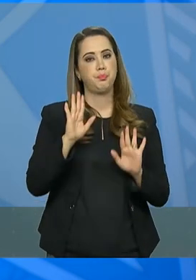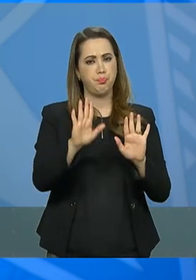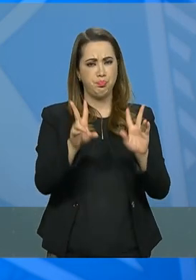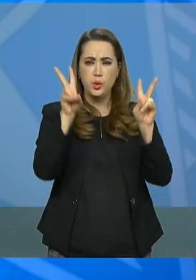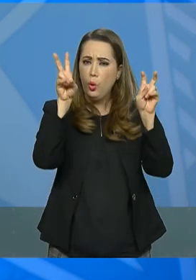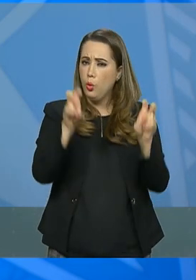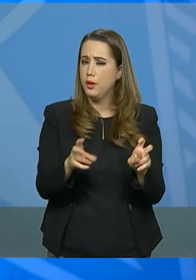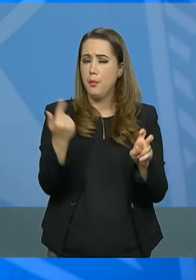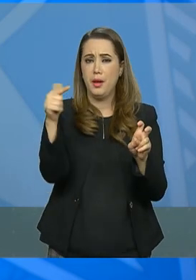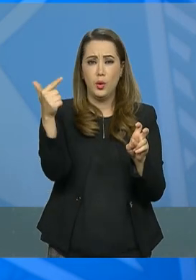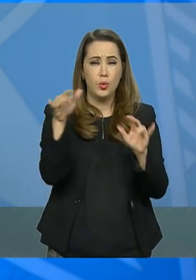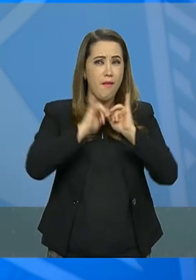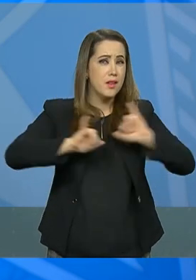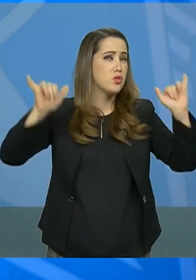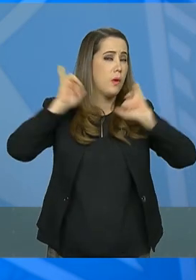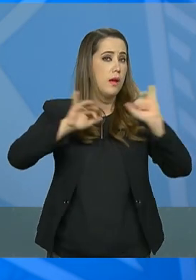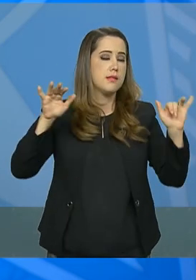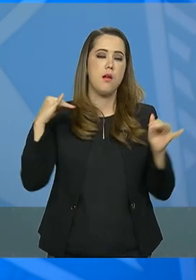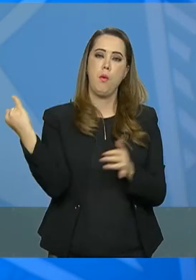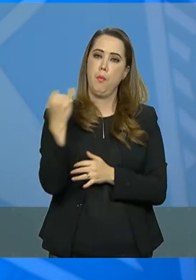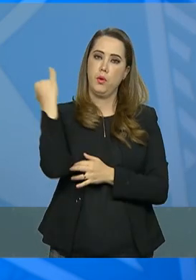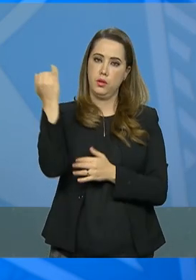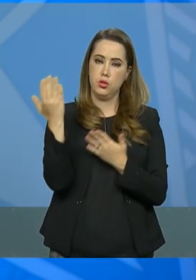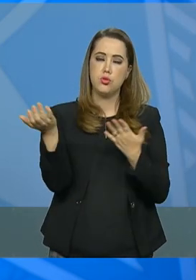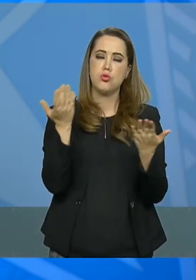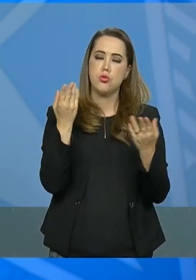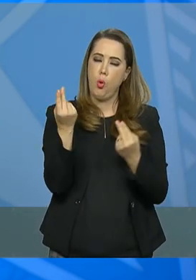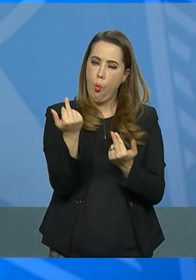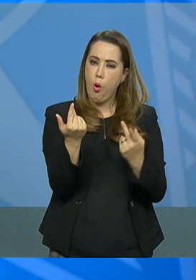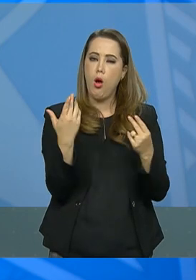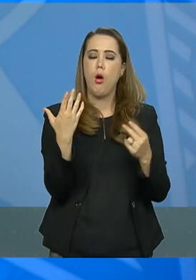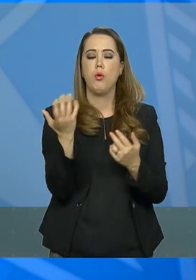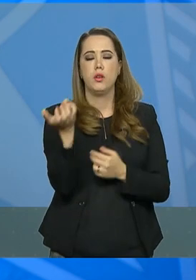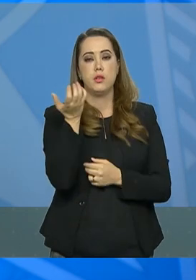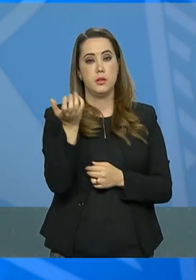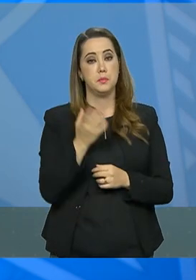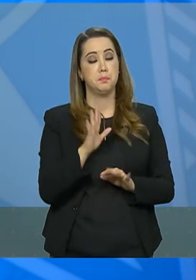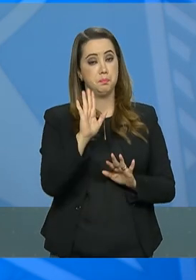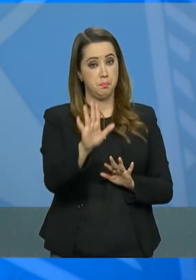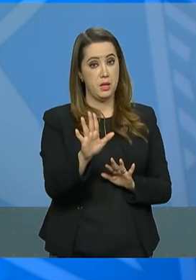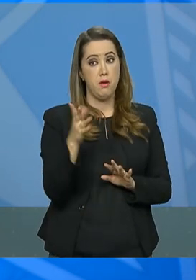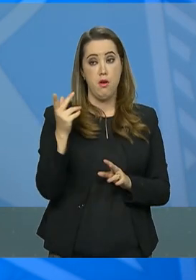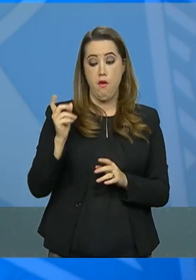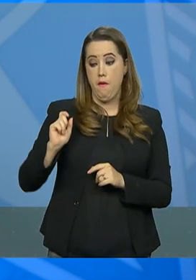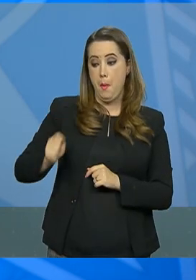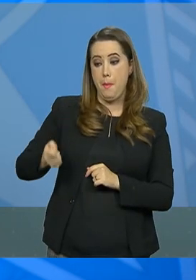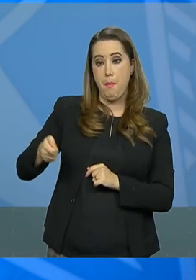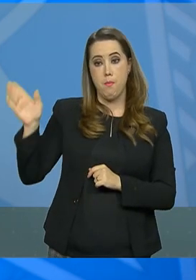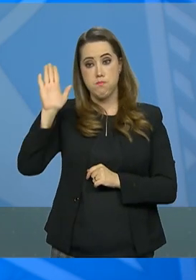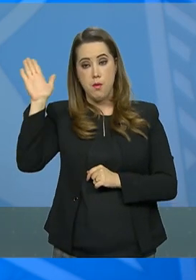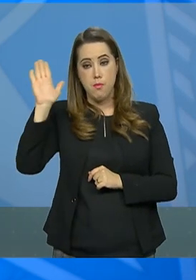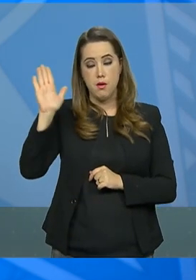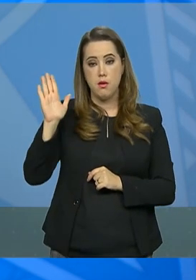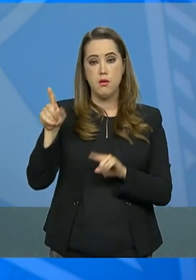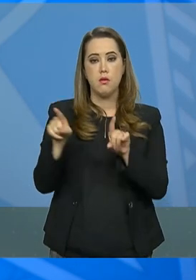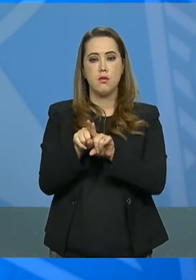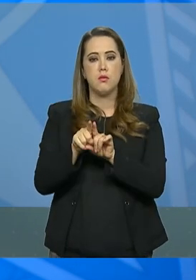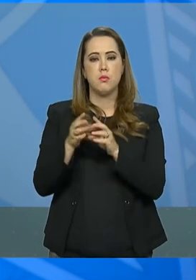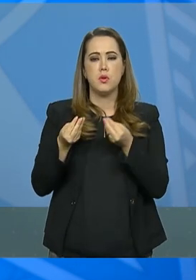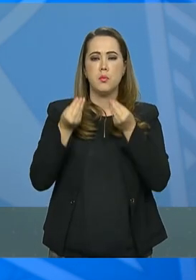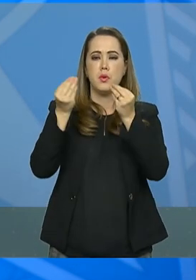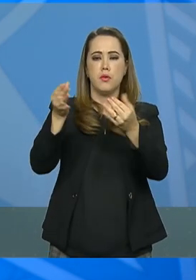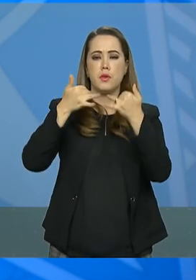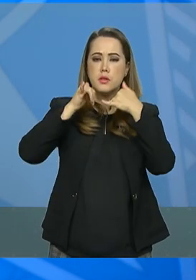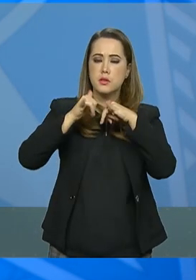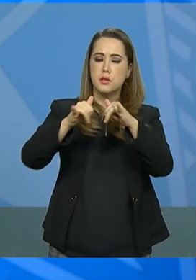considera a altura foi o leilão, na última semana, para fornecimento de energia para